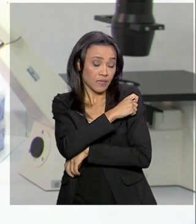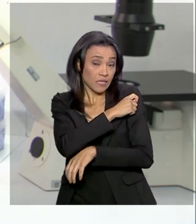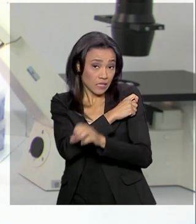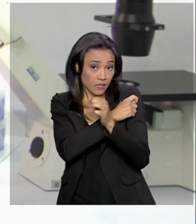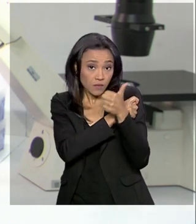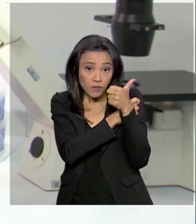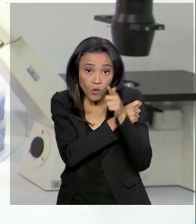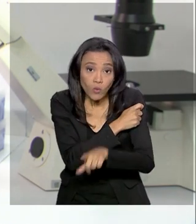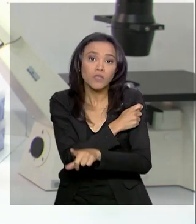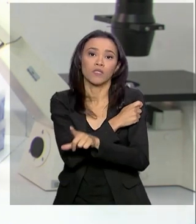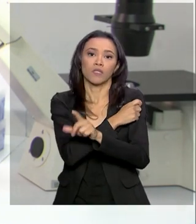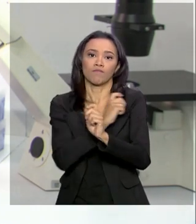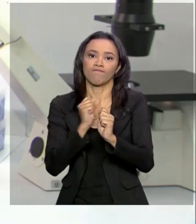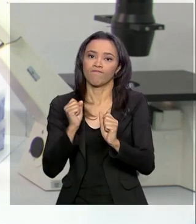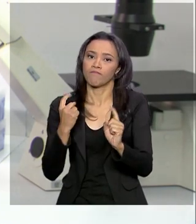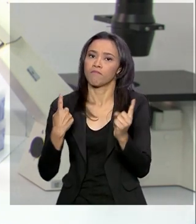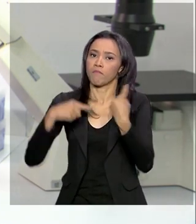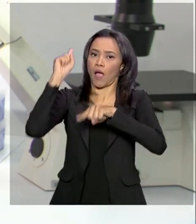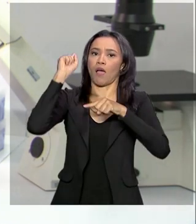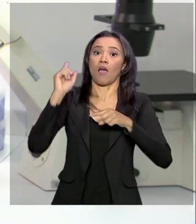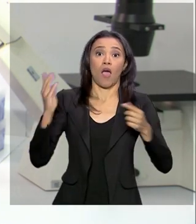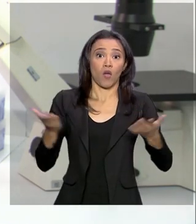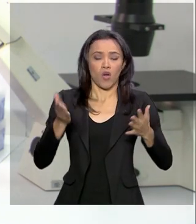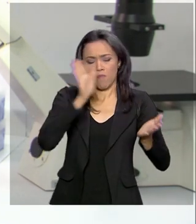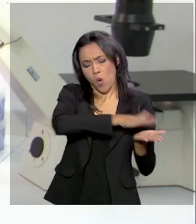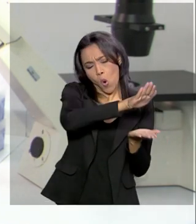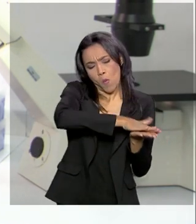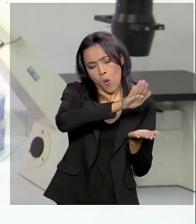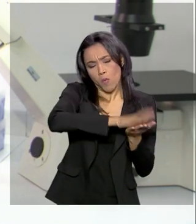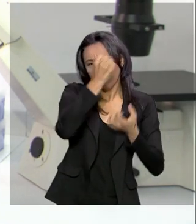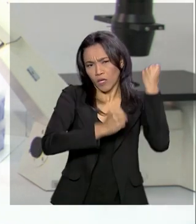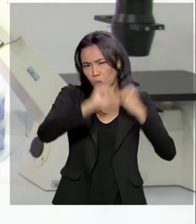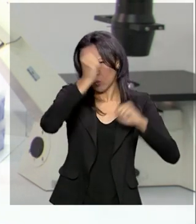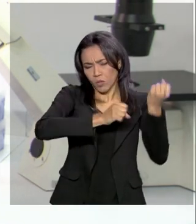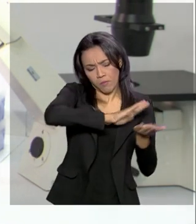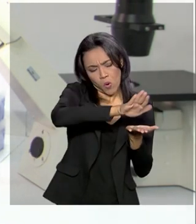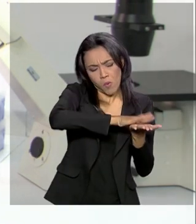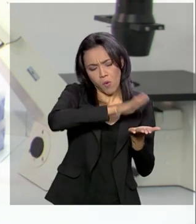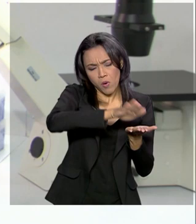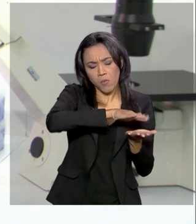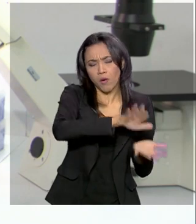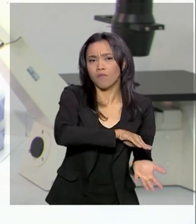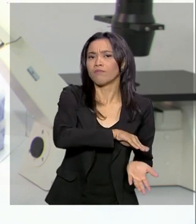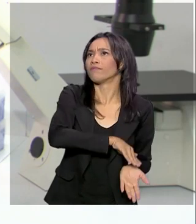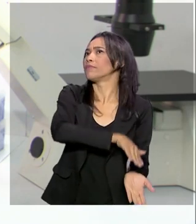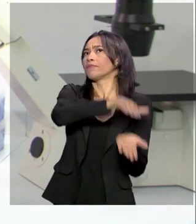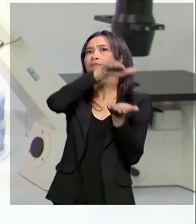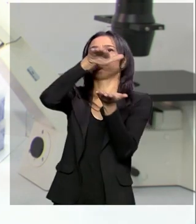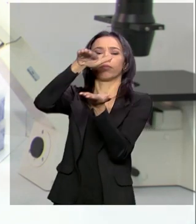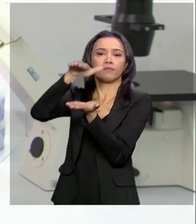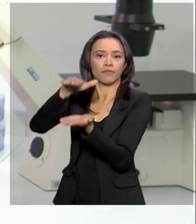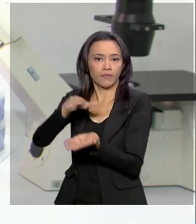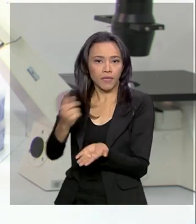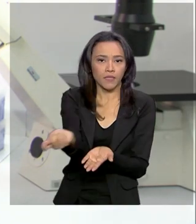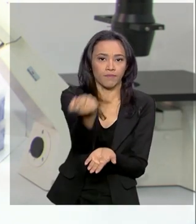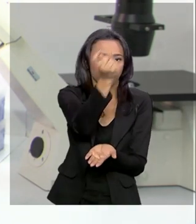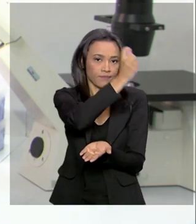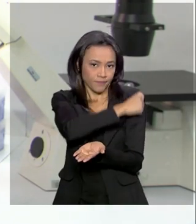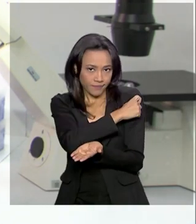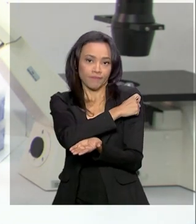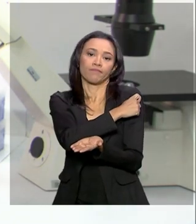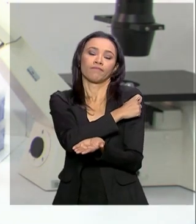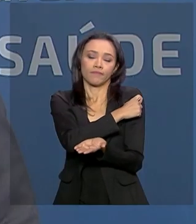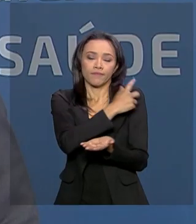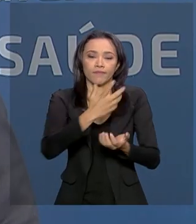de fato, o desafio passa a ser produzir a vacina em larga escala, para que ela possa ser incorporada ao calendário nacional de